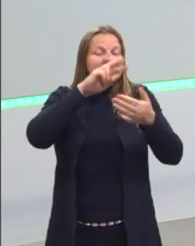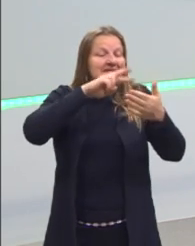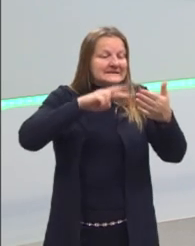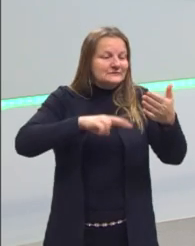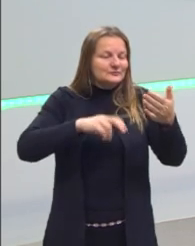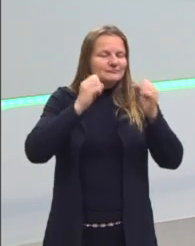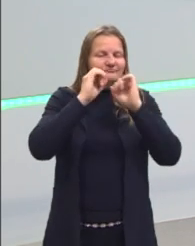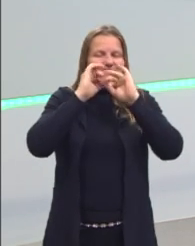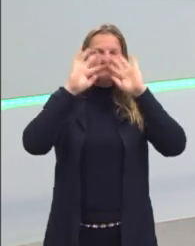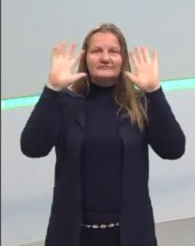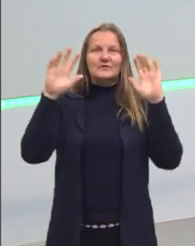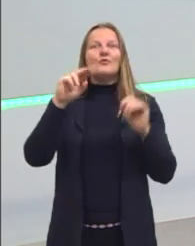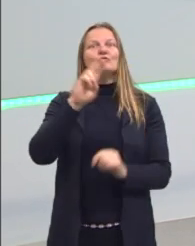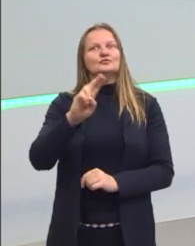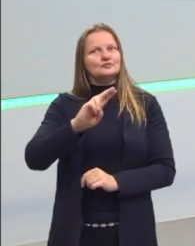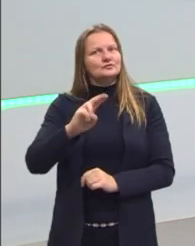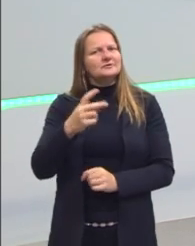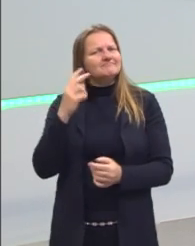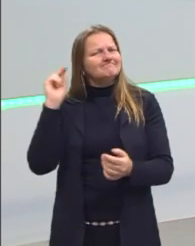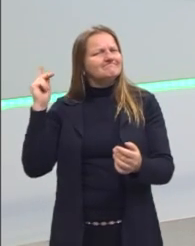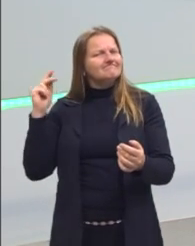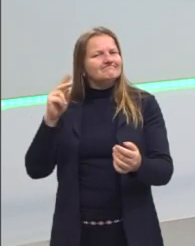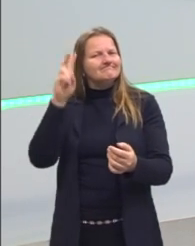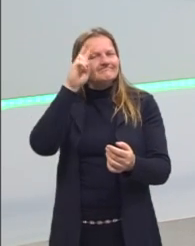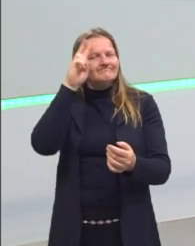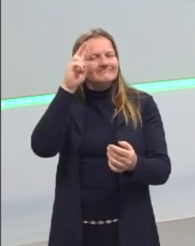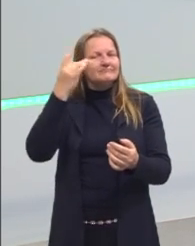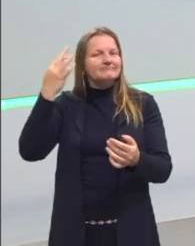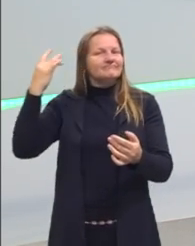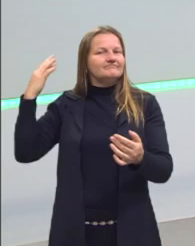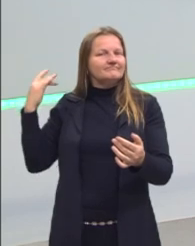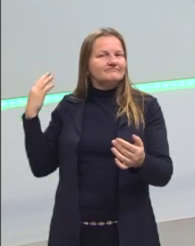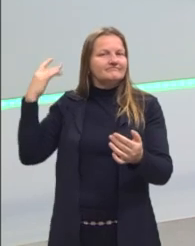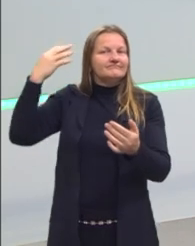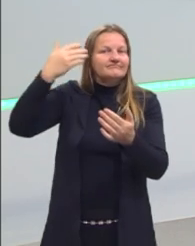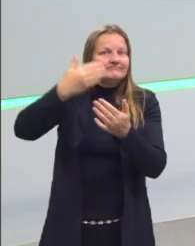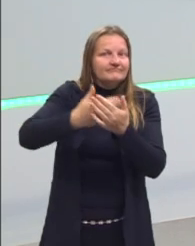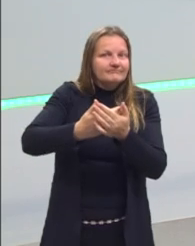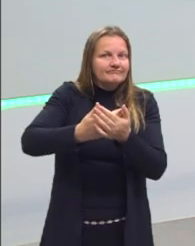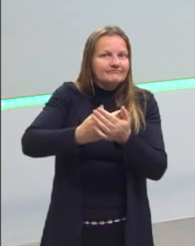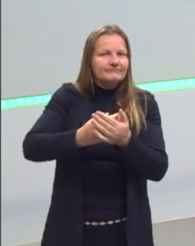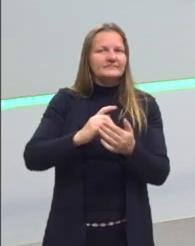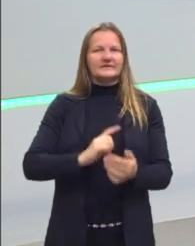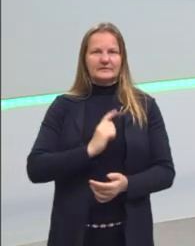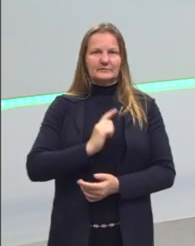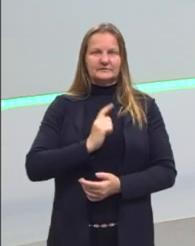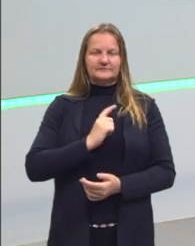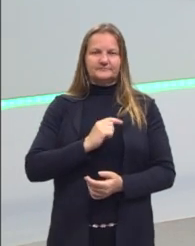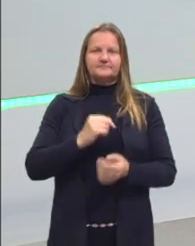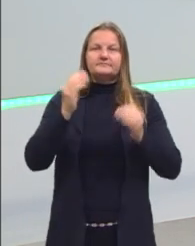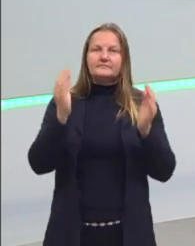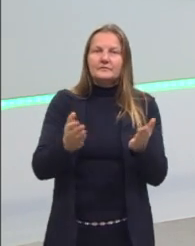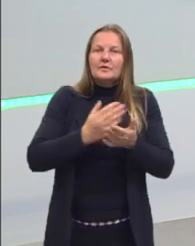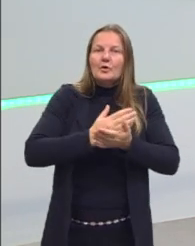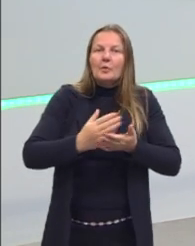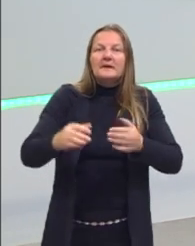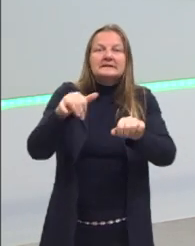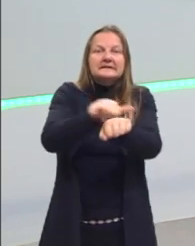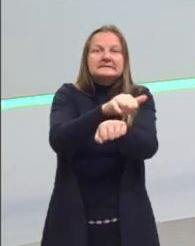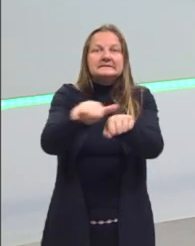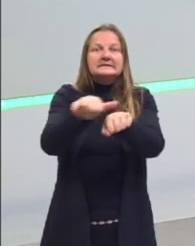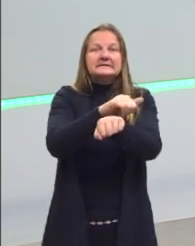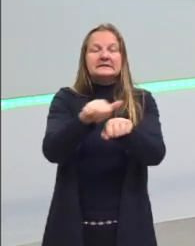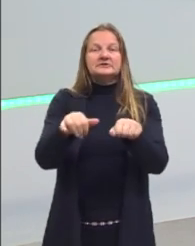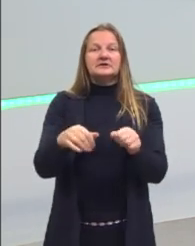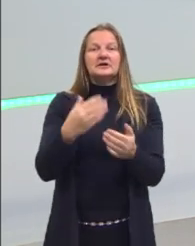e essa interpretação, vocês precisam recorrer aos conhecimentos gramaticais. Então, hoje a gente começa uma etapa